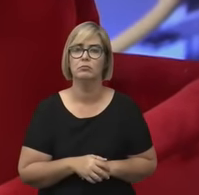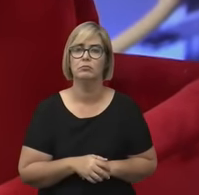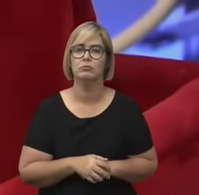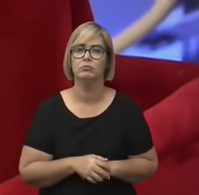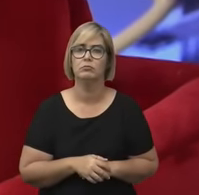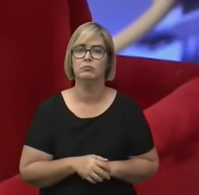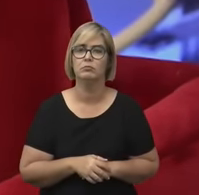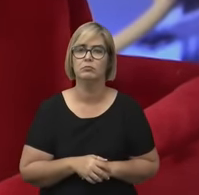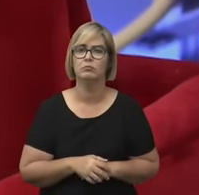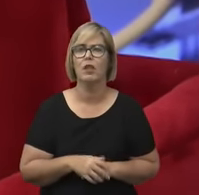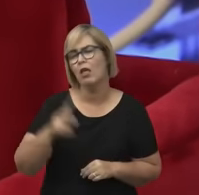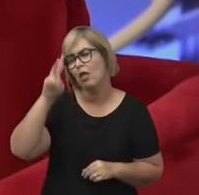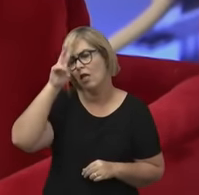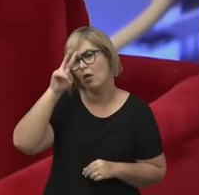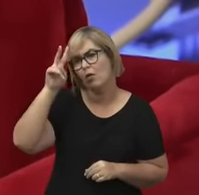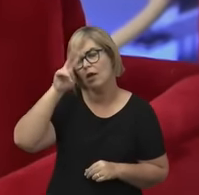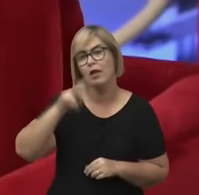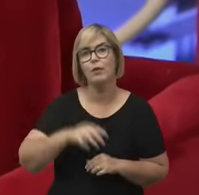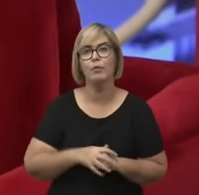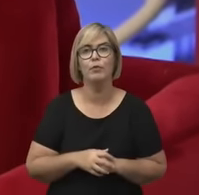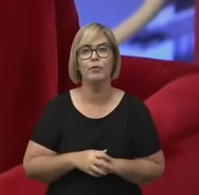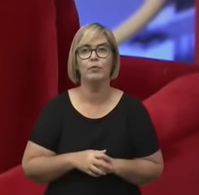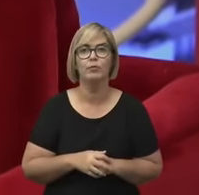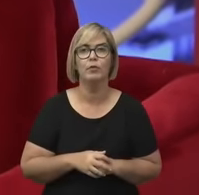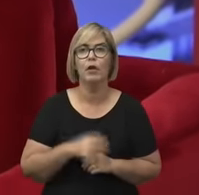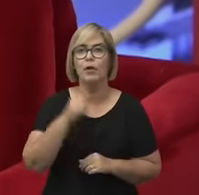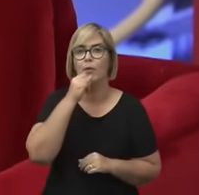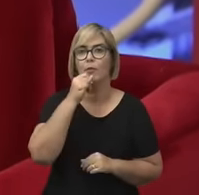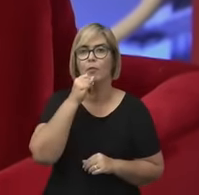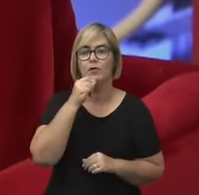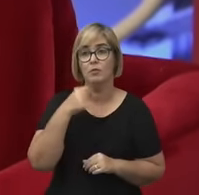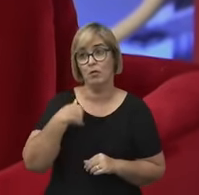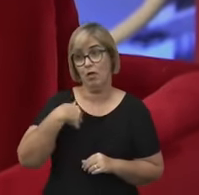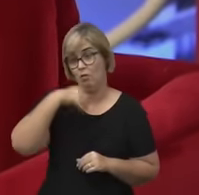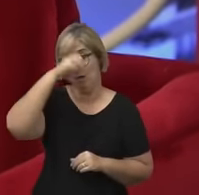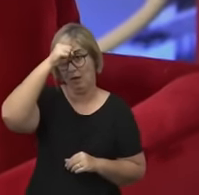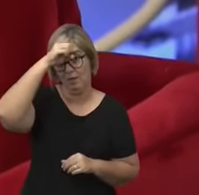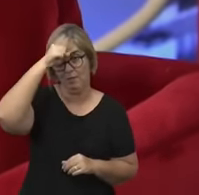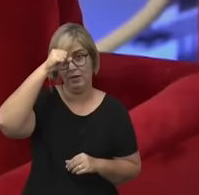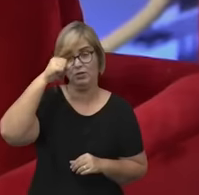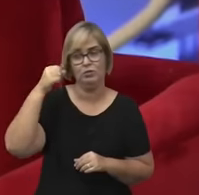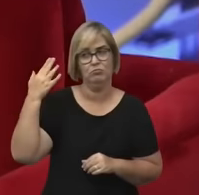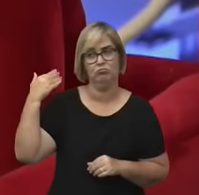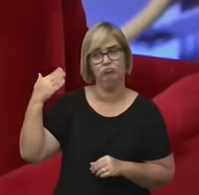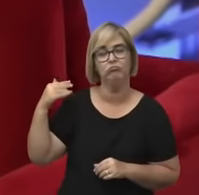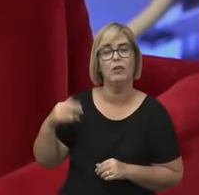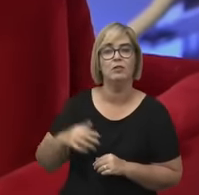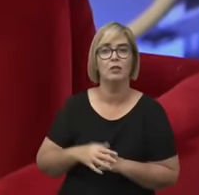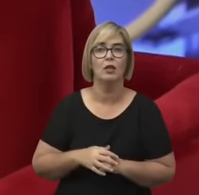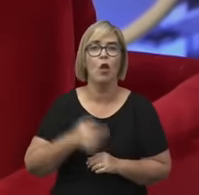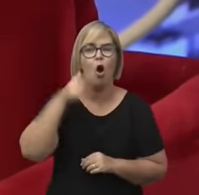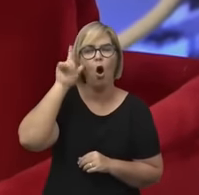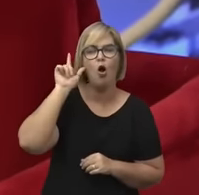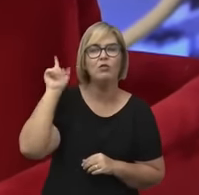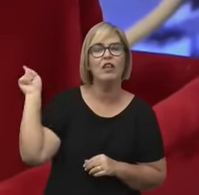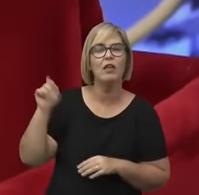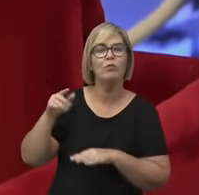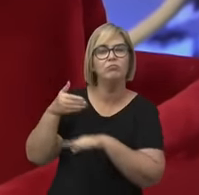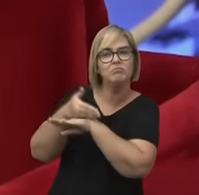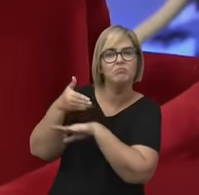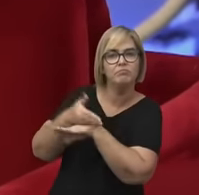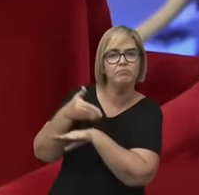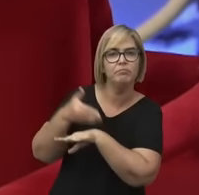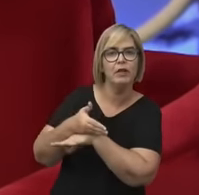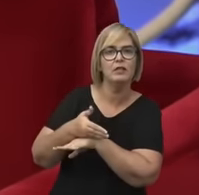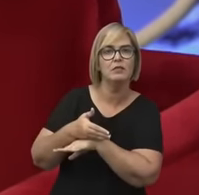Lembro aqui, por exemplo, aprendi isso numa fala ontem que eu participei no